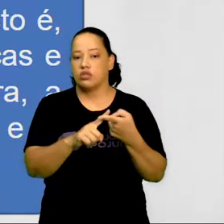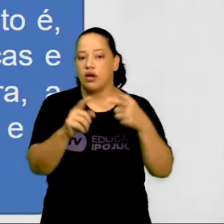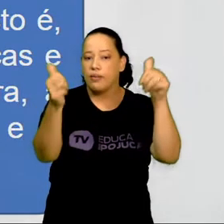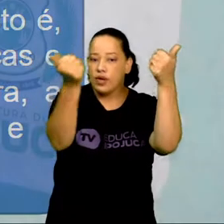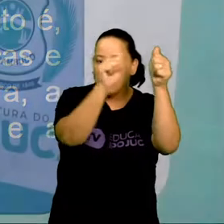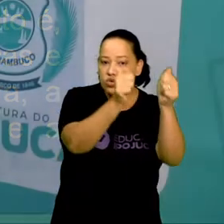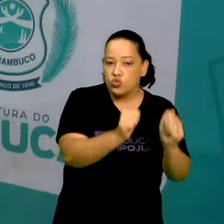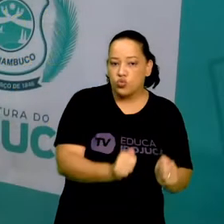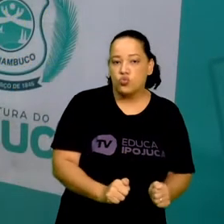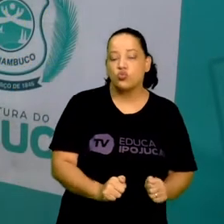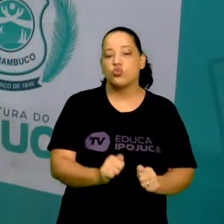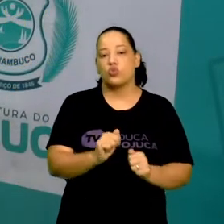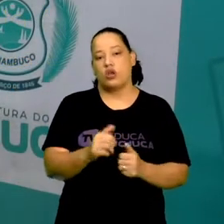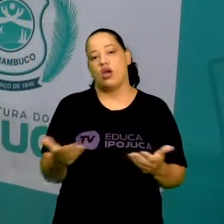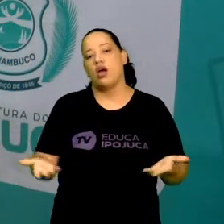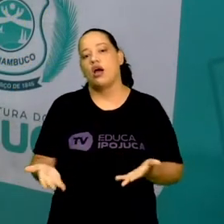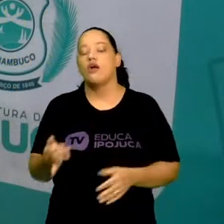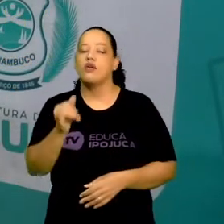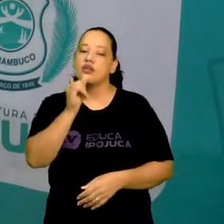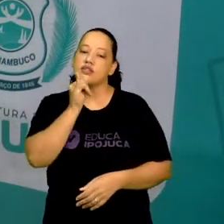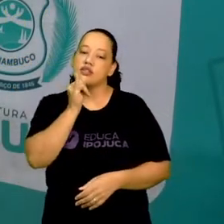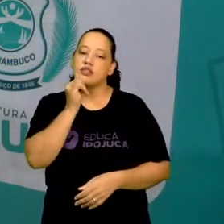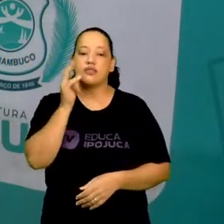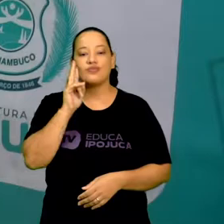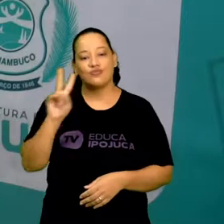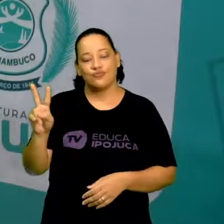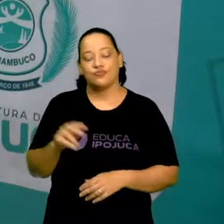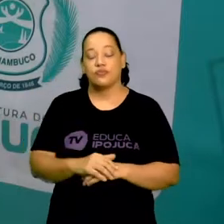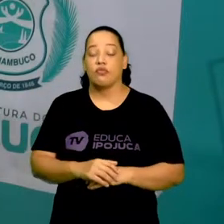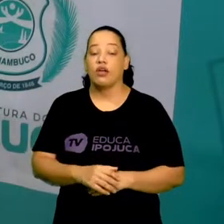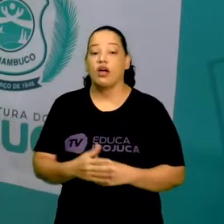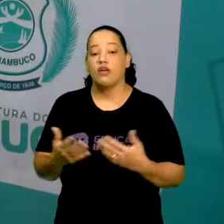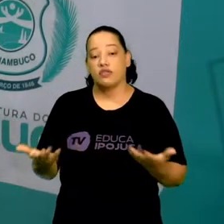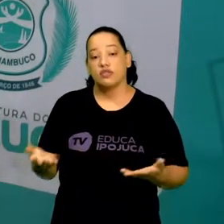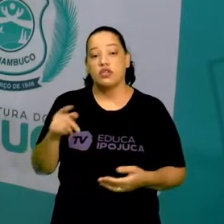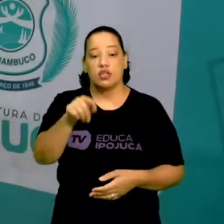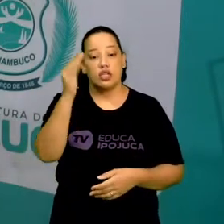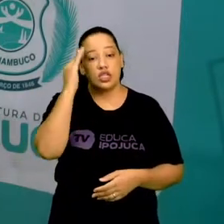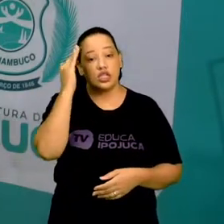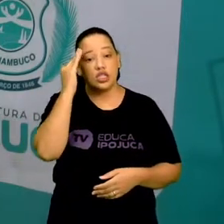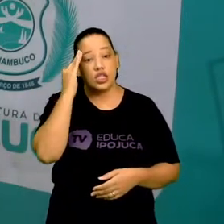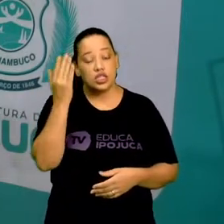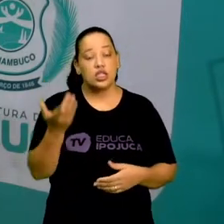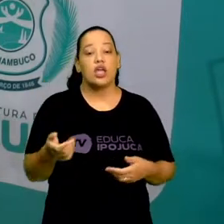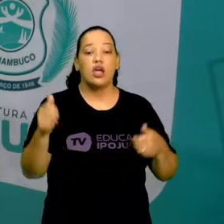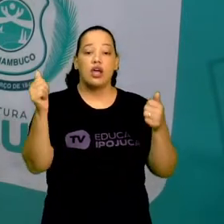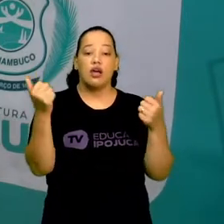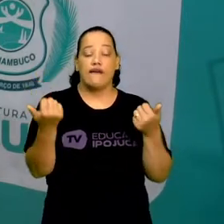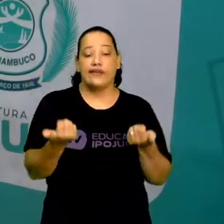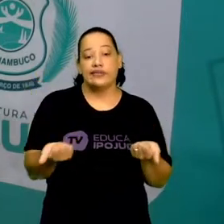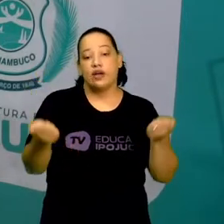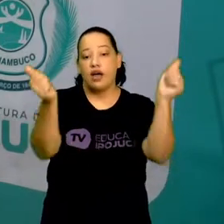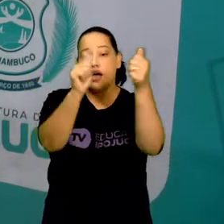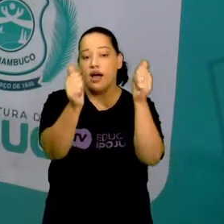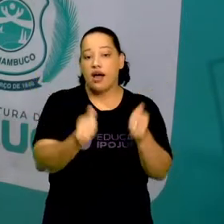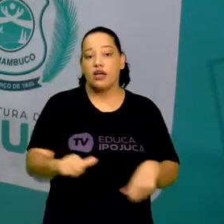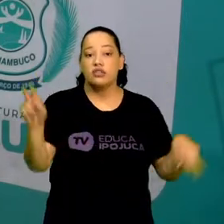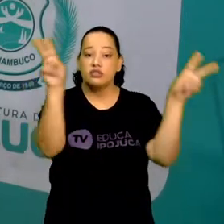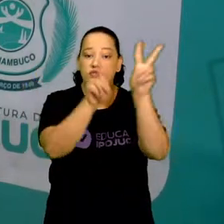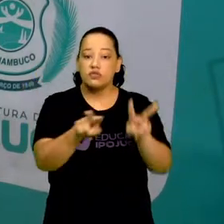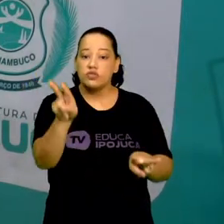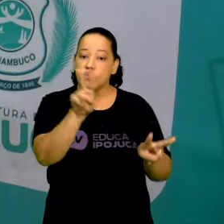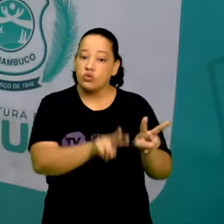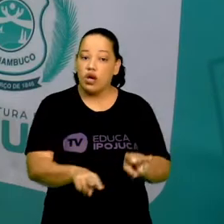agora alguns exemplos. Ou seja, você já entendeu que a arte visual é aquilo que atinge, que a gente consegue vislumbrar,